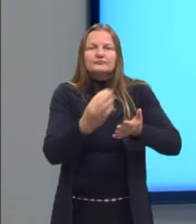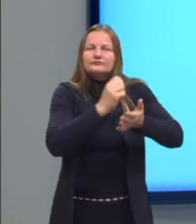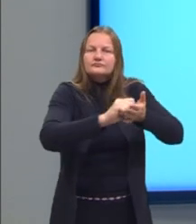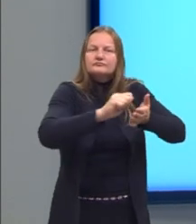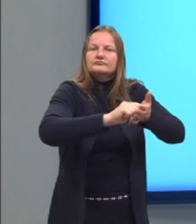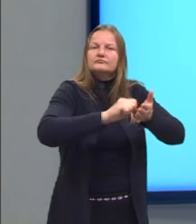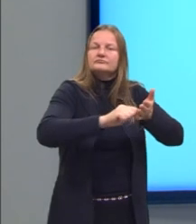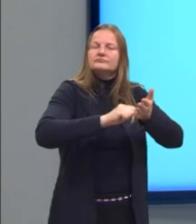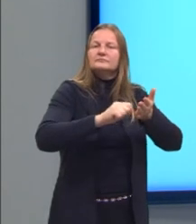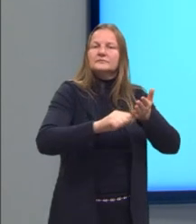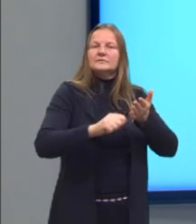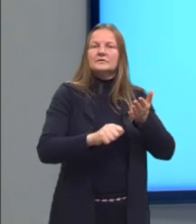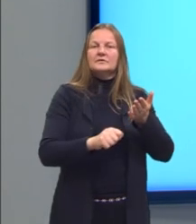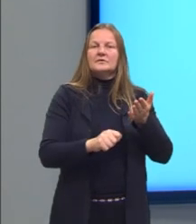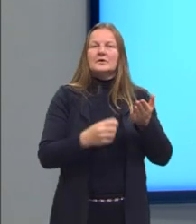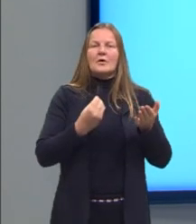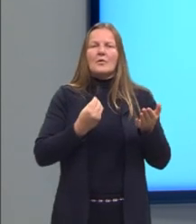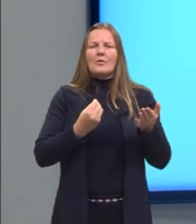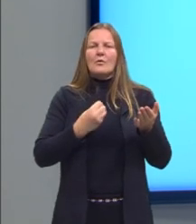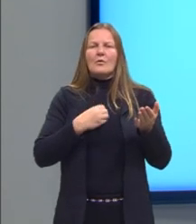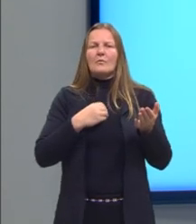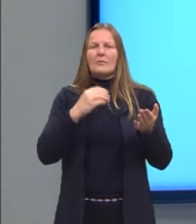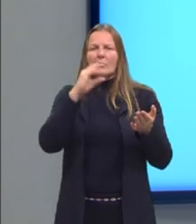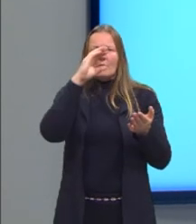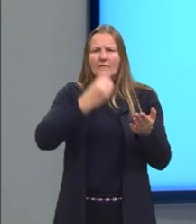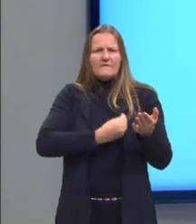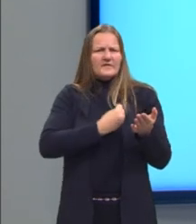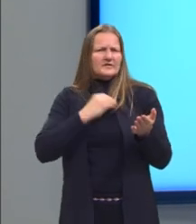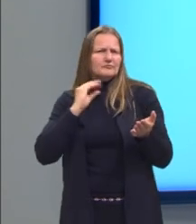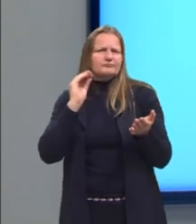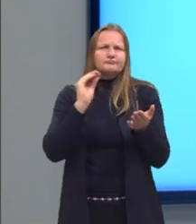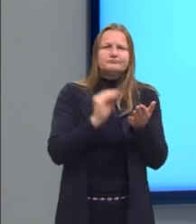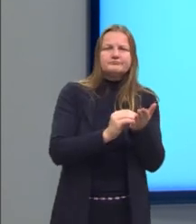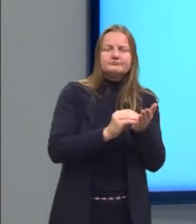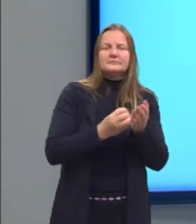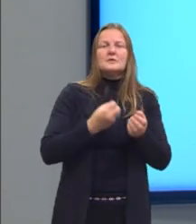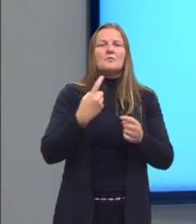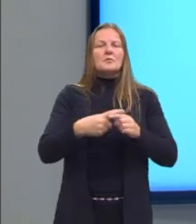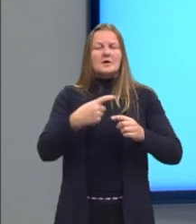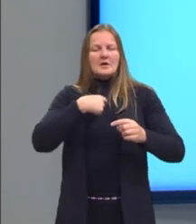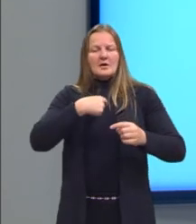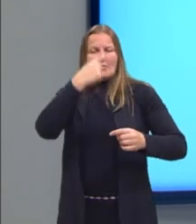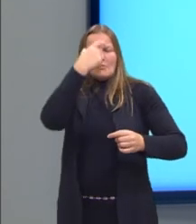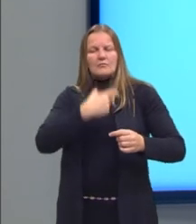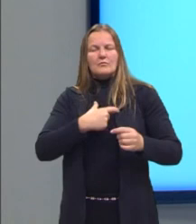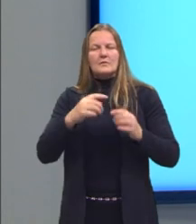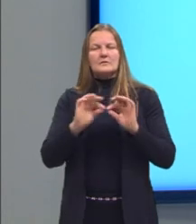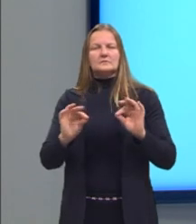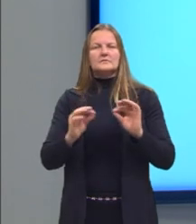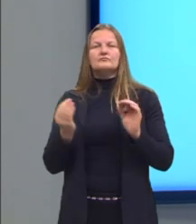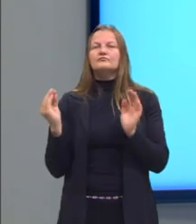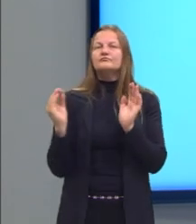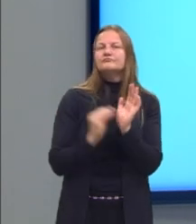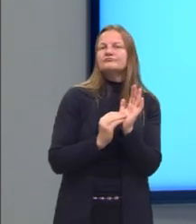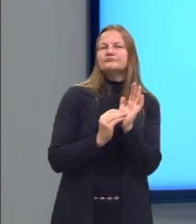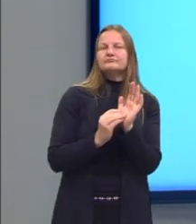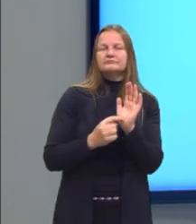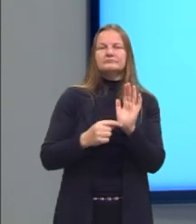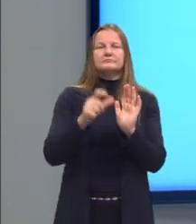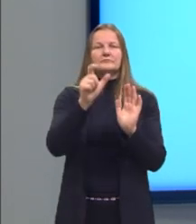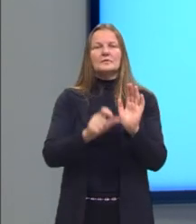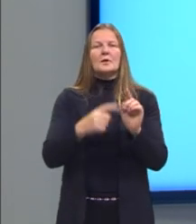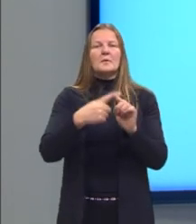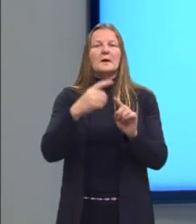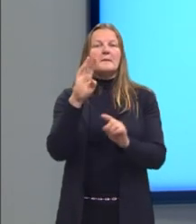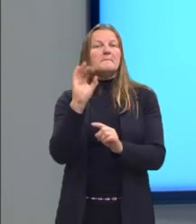evidenciando a sua singularidade, ou seja, dizendo por que ele é ele. No caso específico de uma